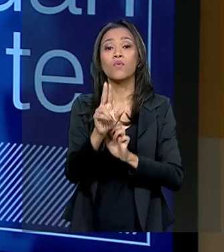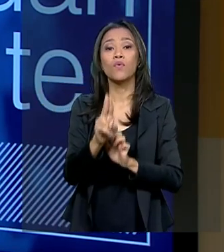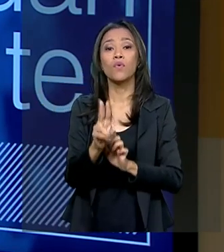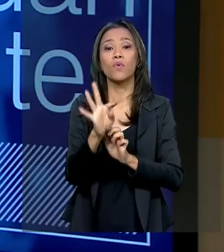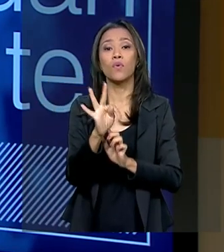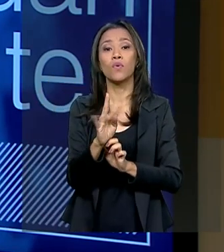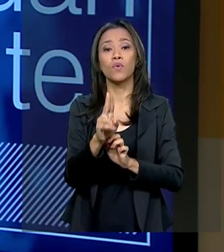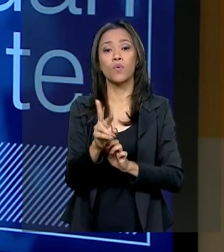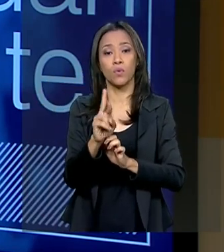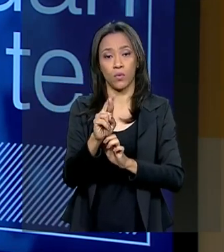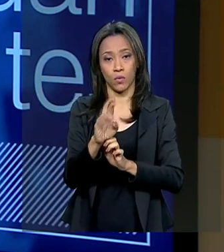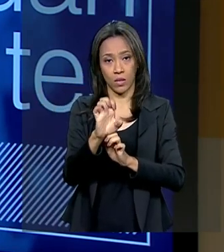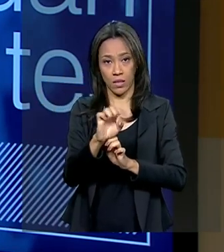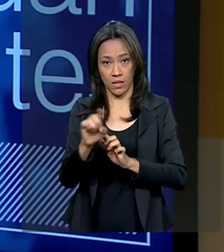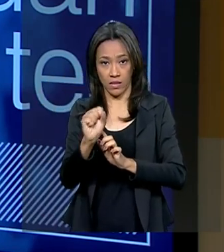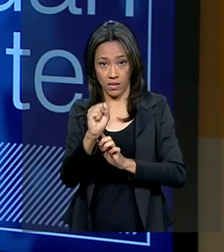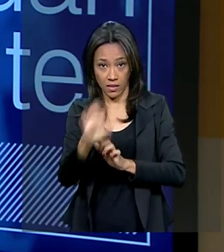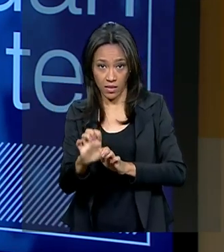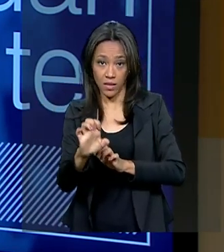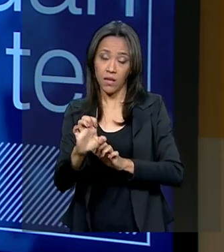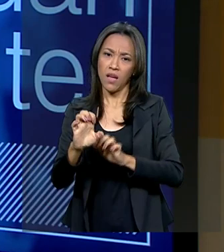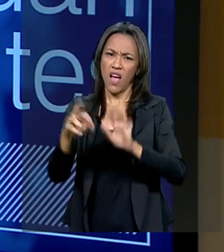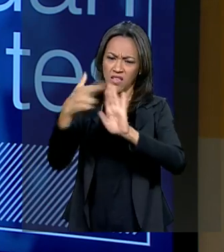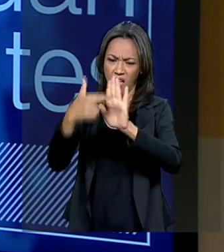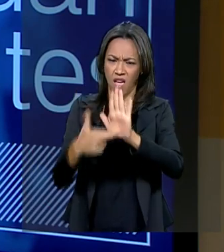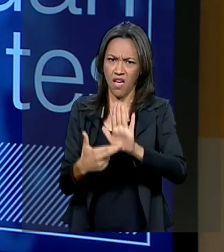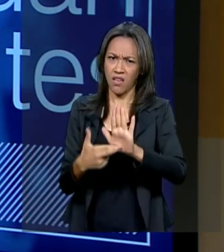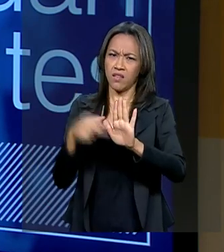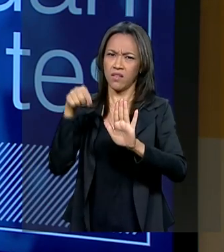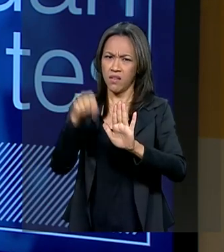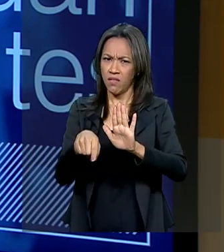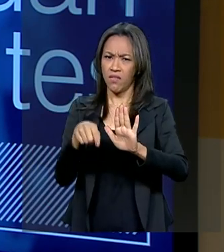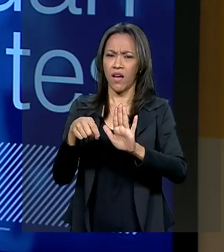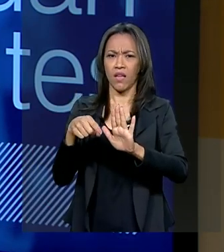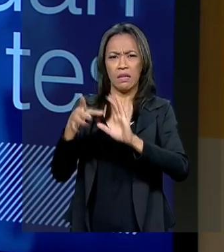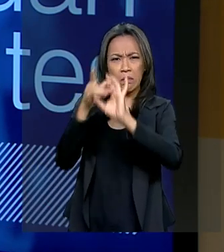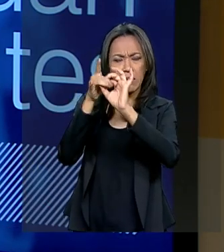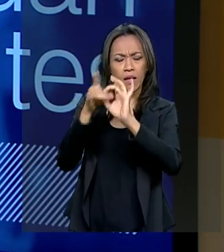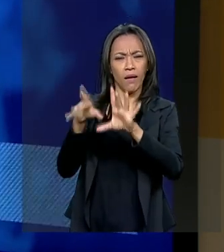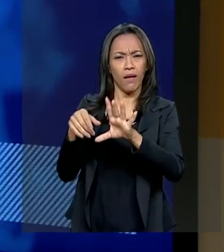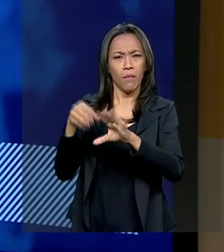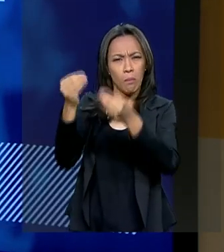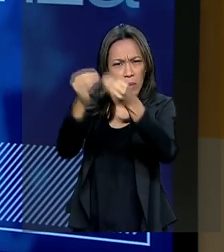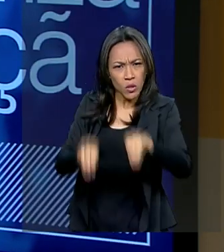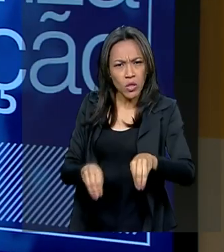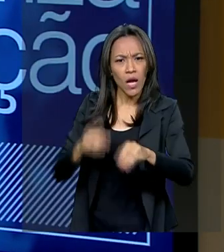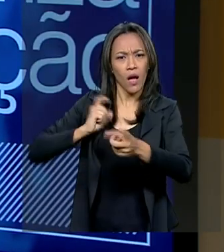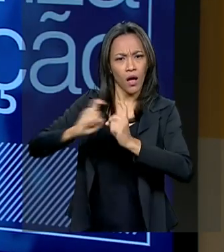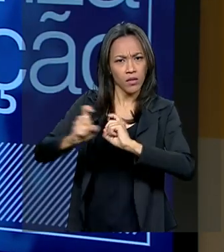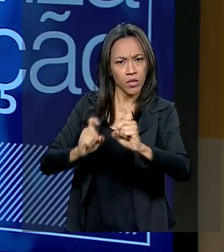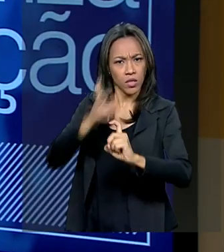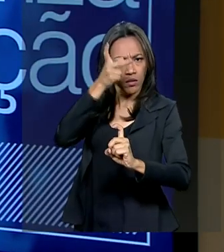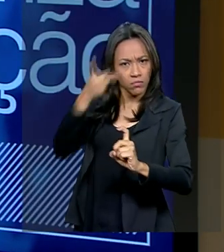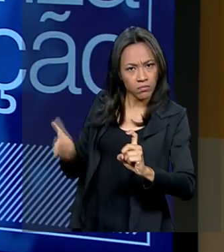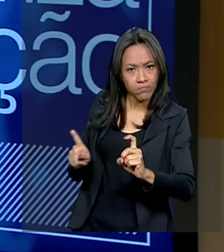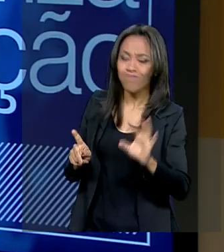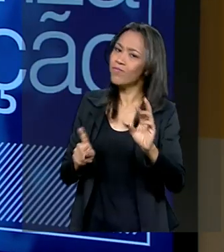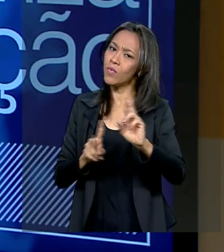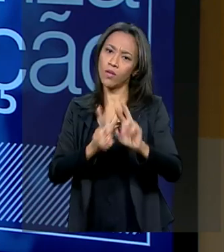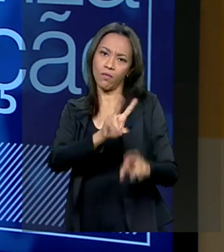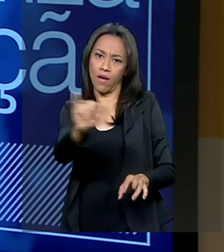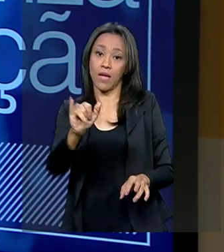na autonomia universitária ou na autonomia do ITA, no caso que está debaixo da Aeronáutica. Então, se a Aeronáutica topa,